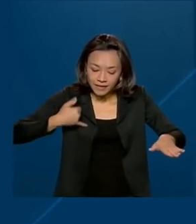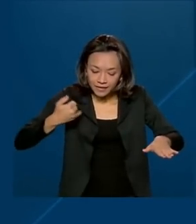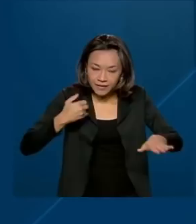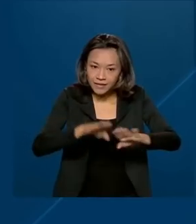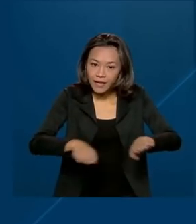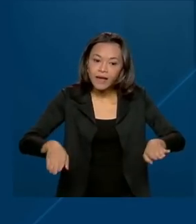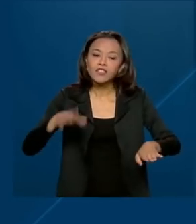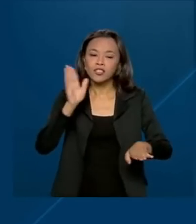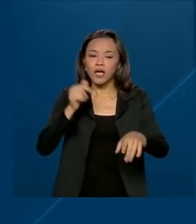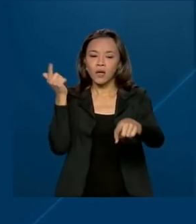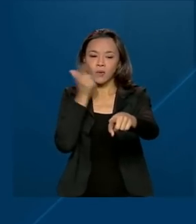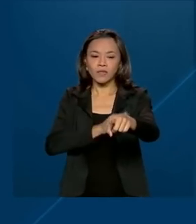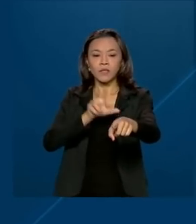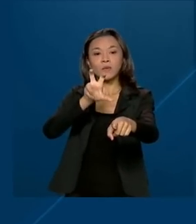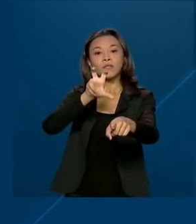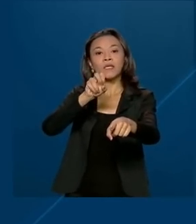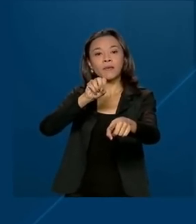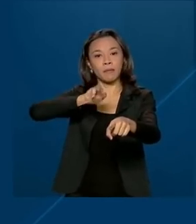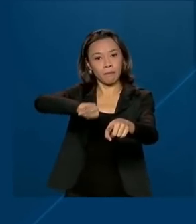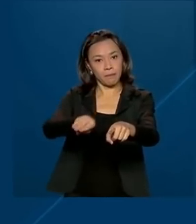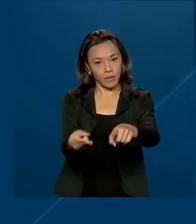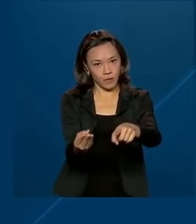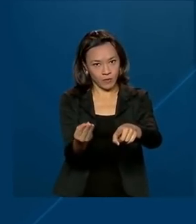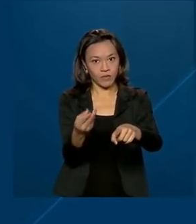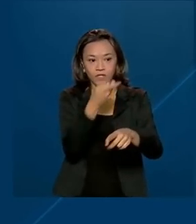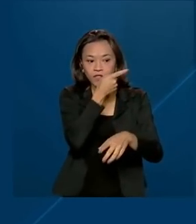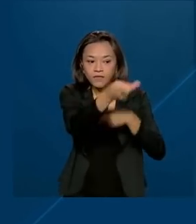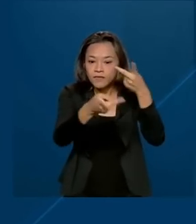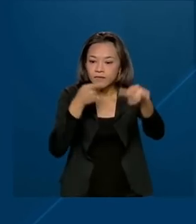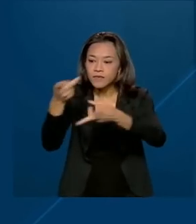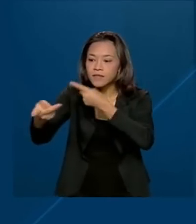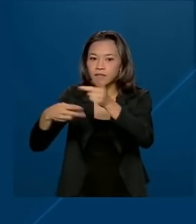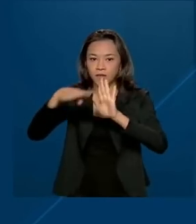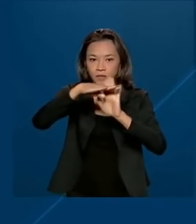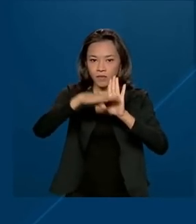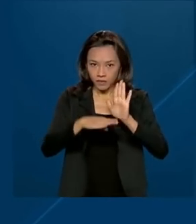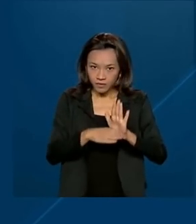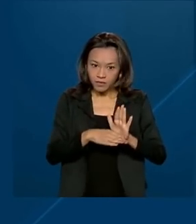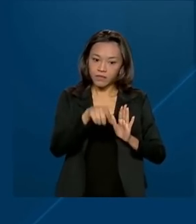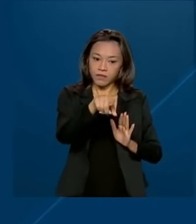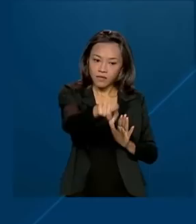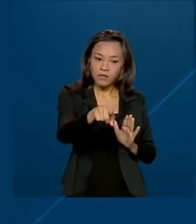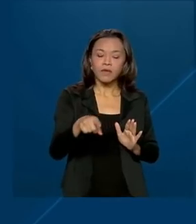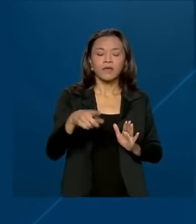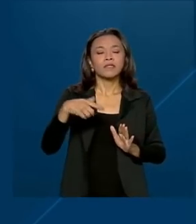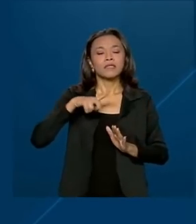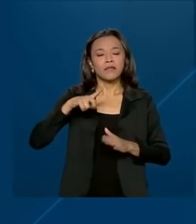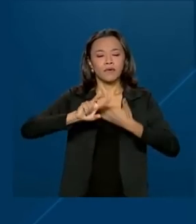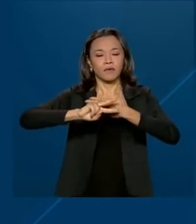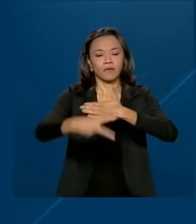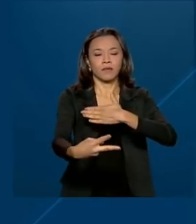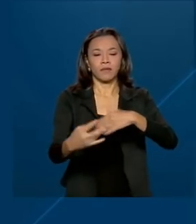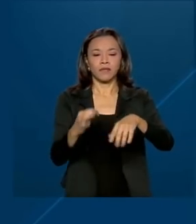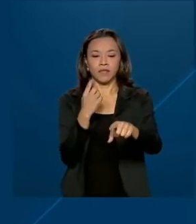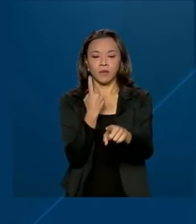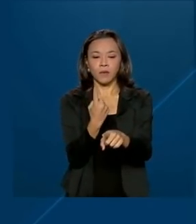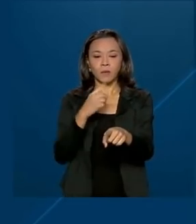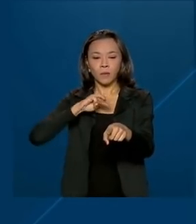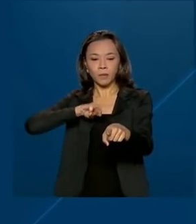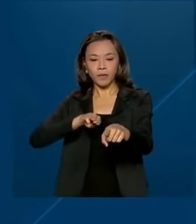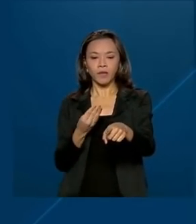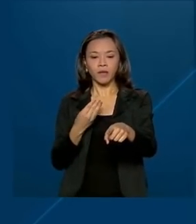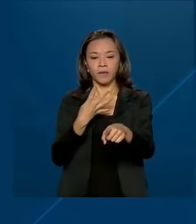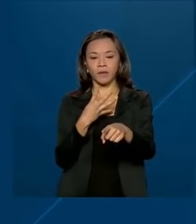de mais de 50 milhões de visitas do programa Criança Feliz, com impacto direto na vida de mais de 1 milhão e 400